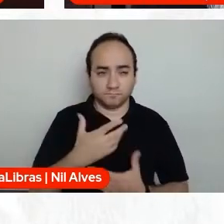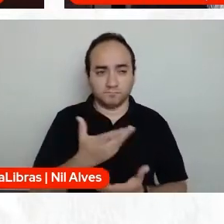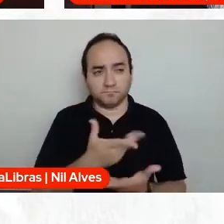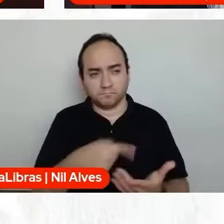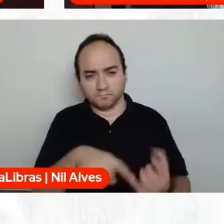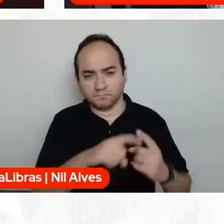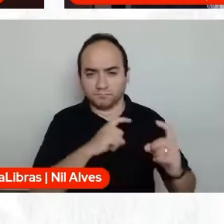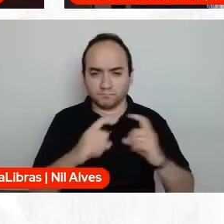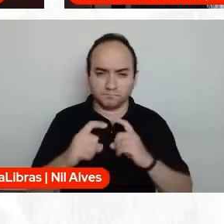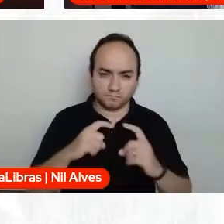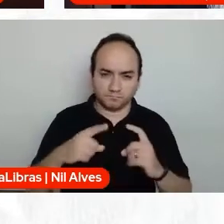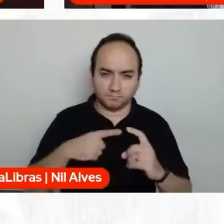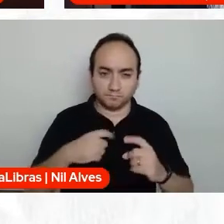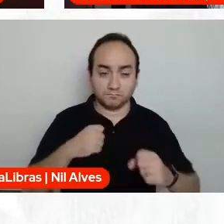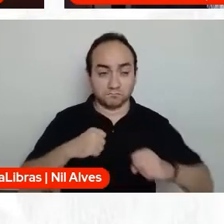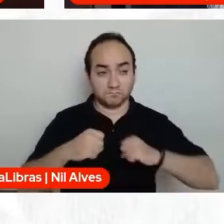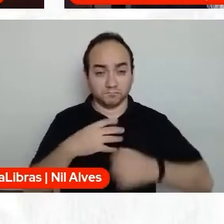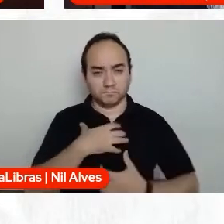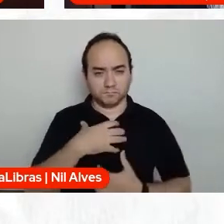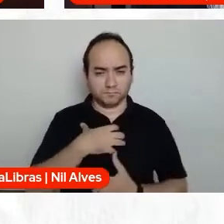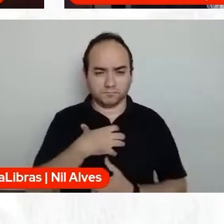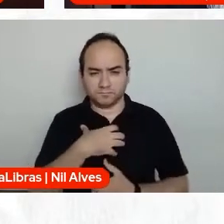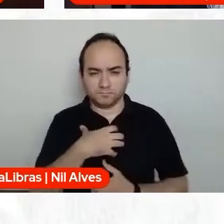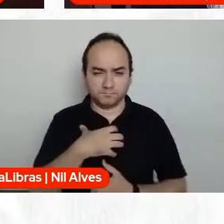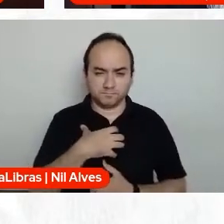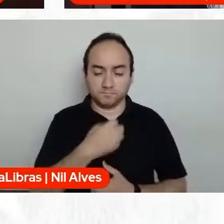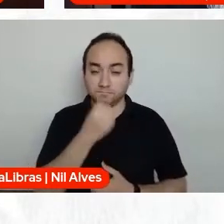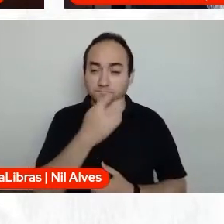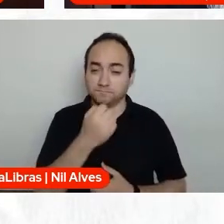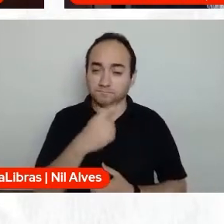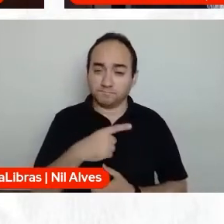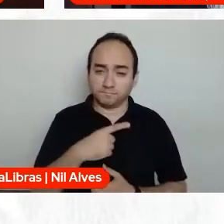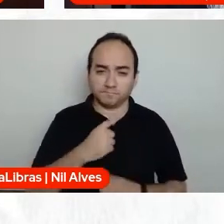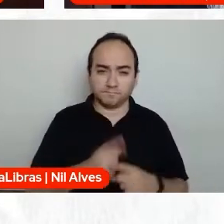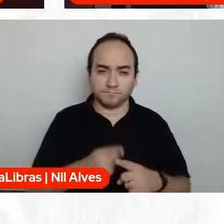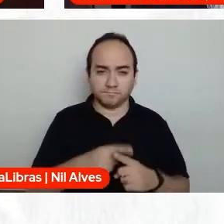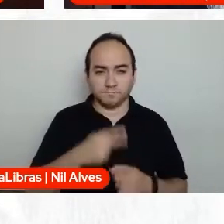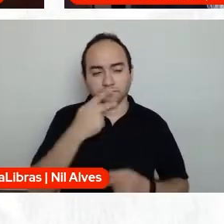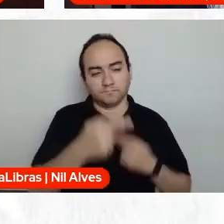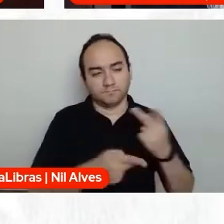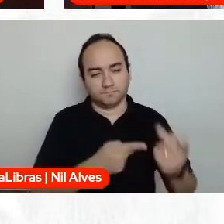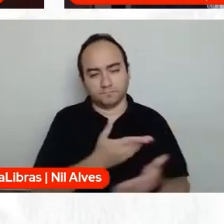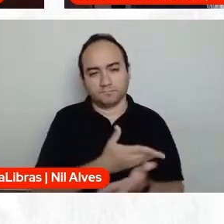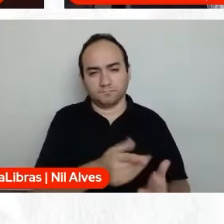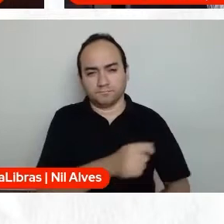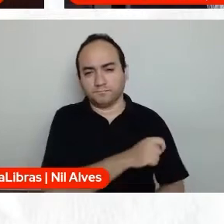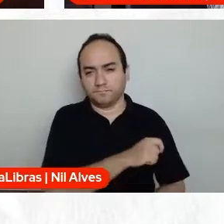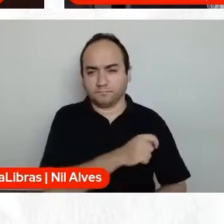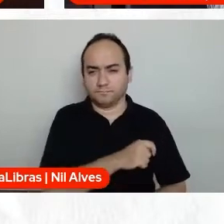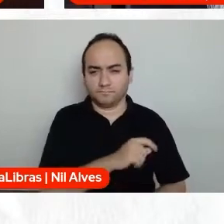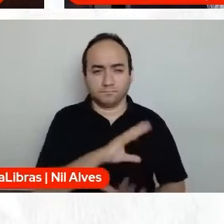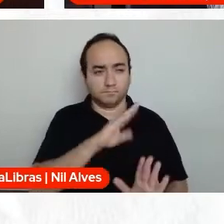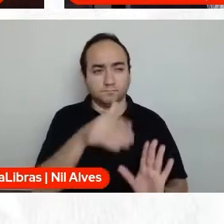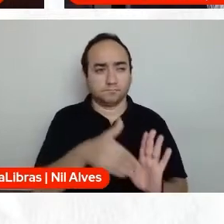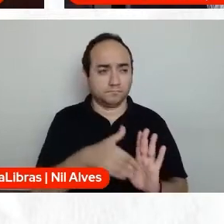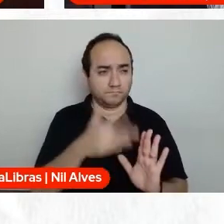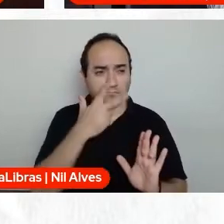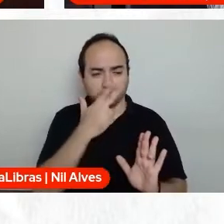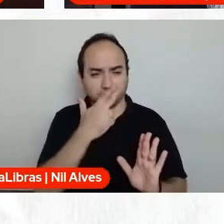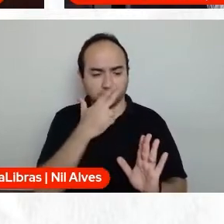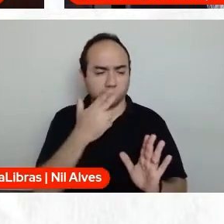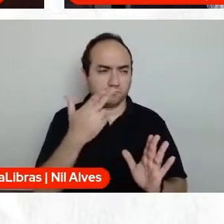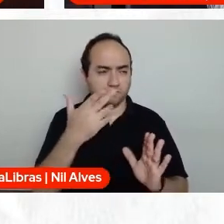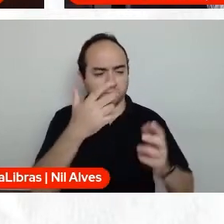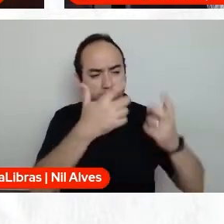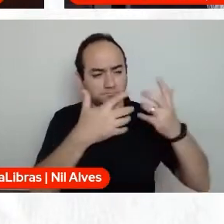Quando tem incômodo, é muito bom, porque, né? Eu falo para eles, para os alunos, ninguém está desconstruidão, né? Porque